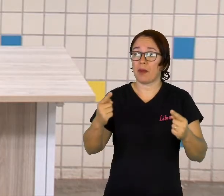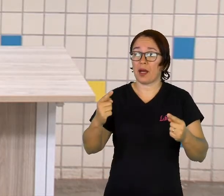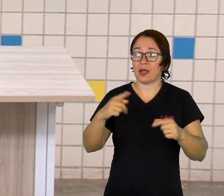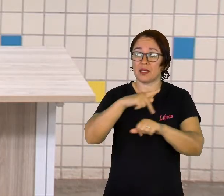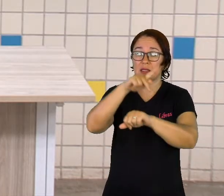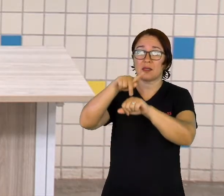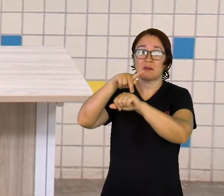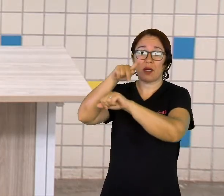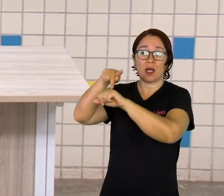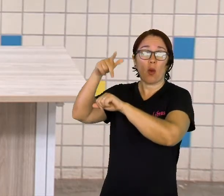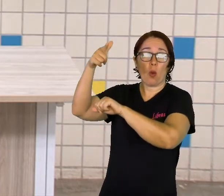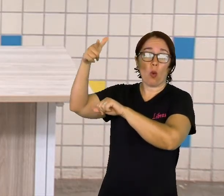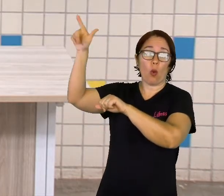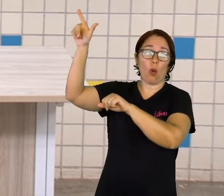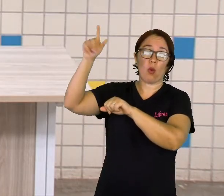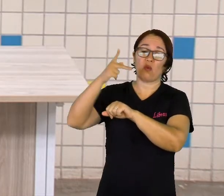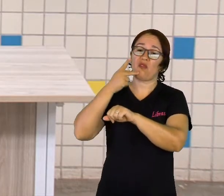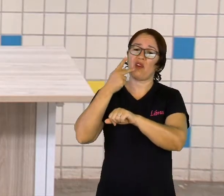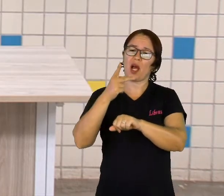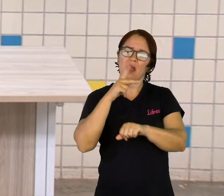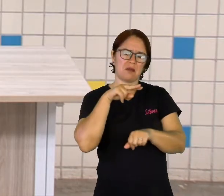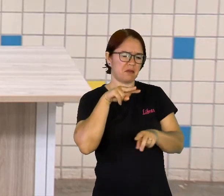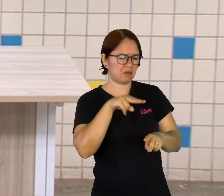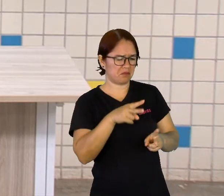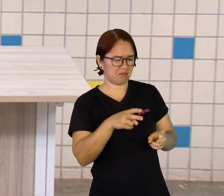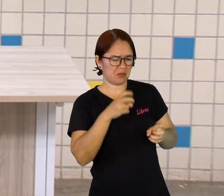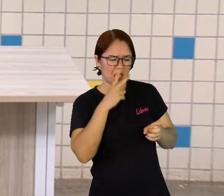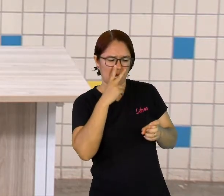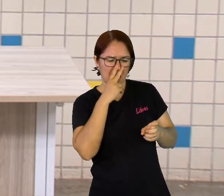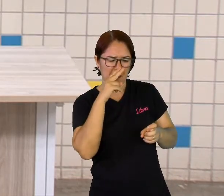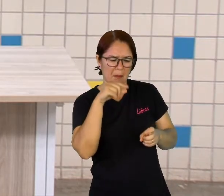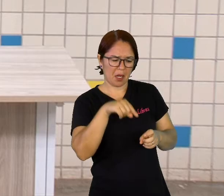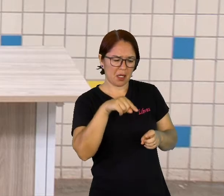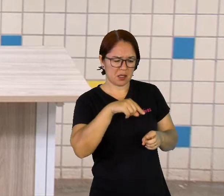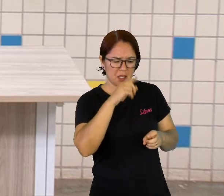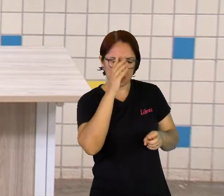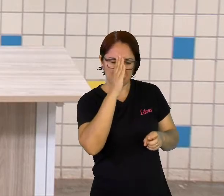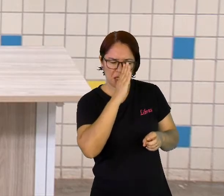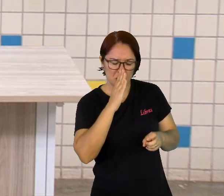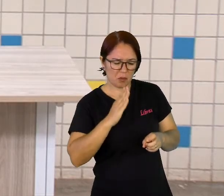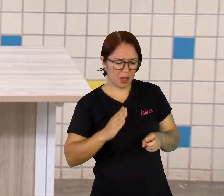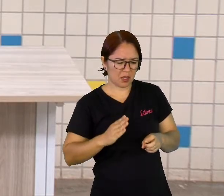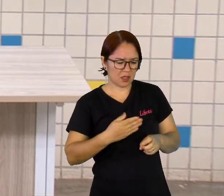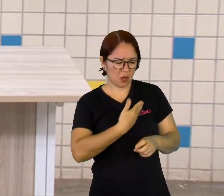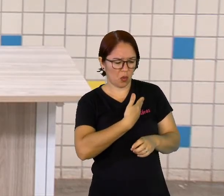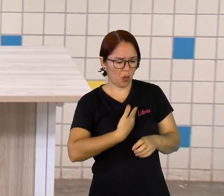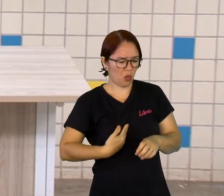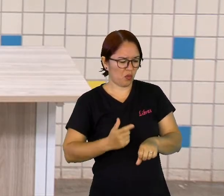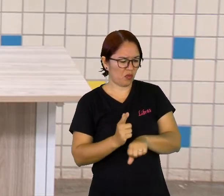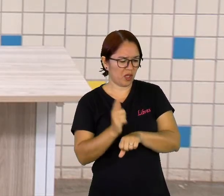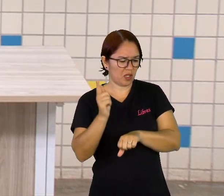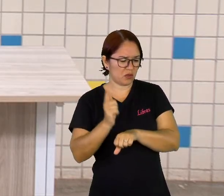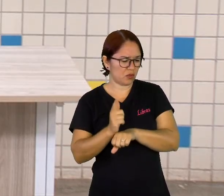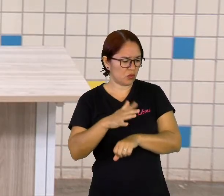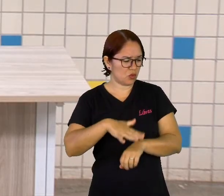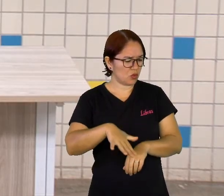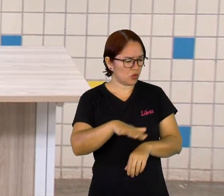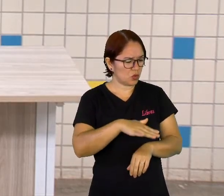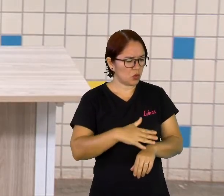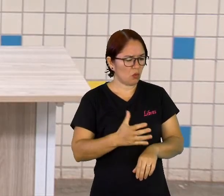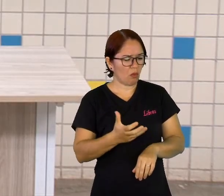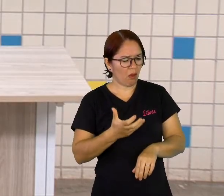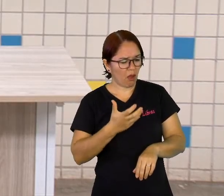avançados nos esforços governamentais e não governamentais para acabar com esse problema